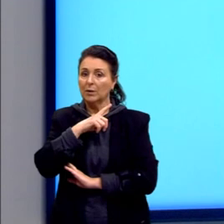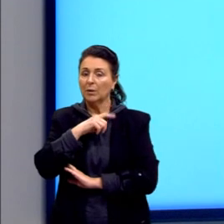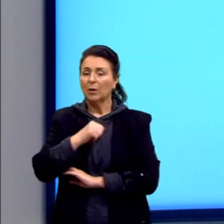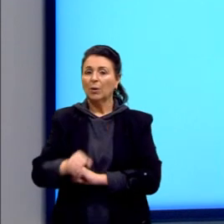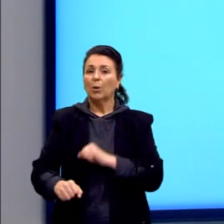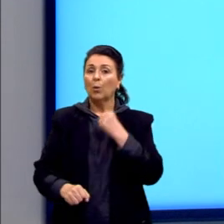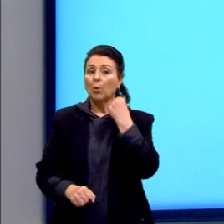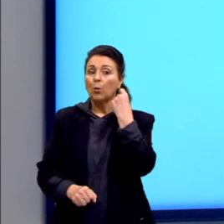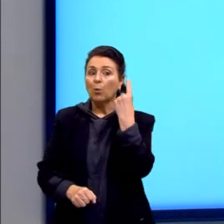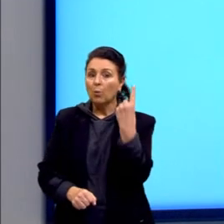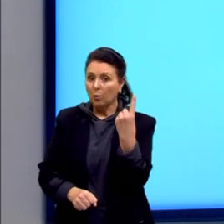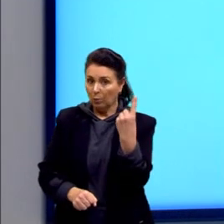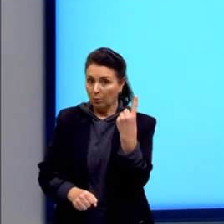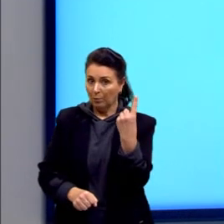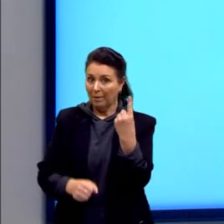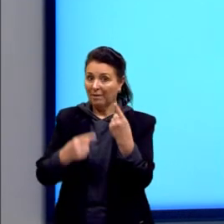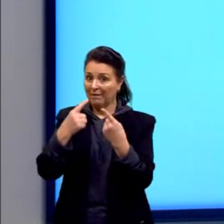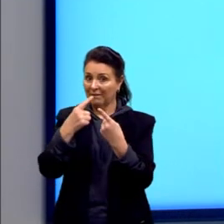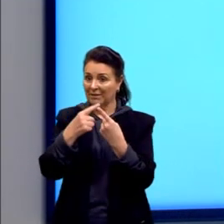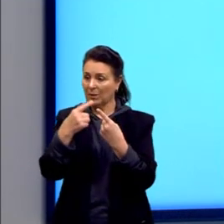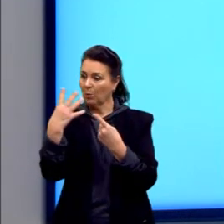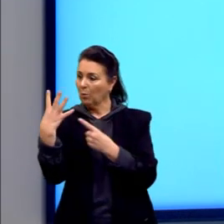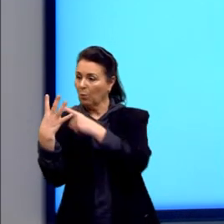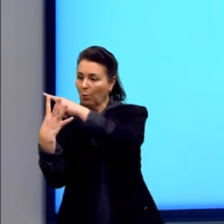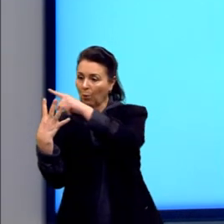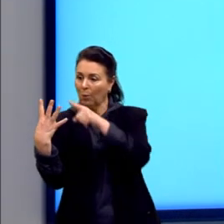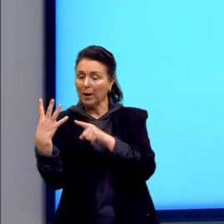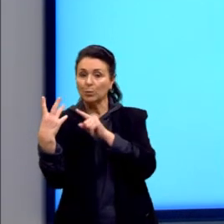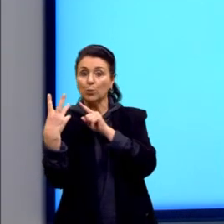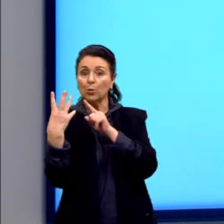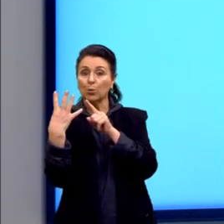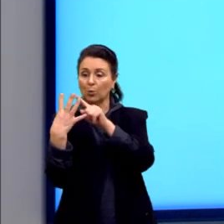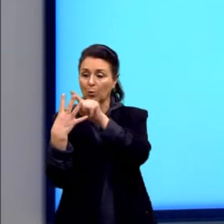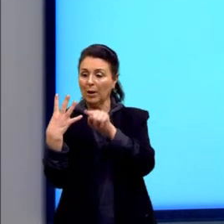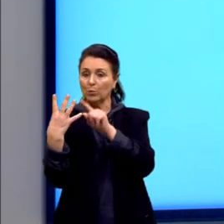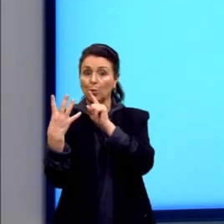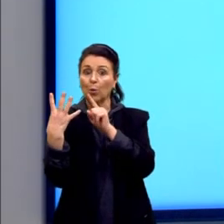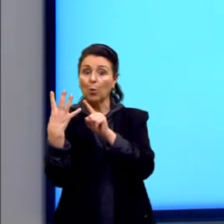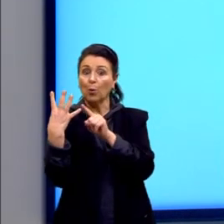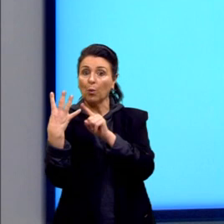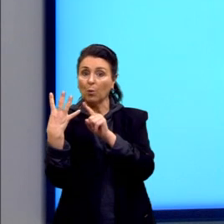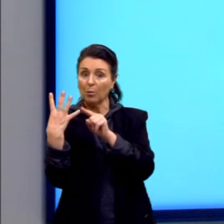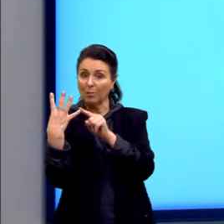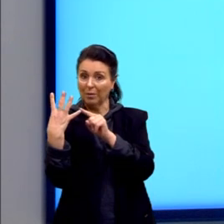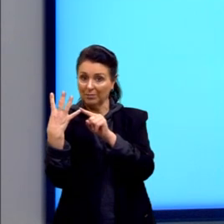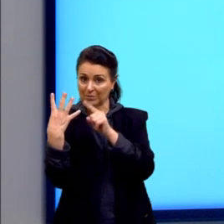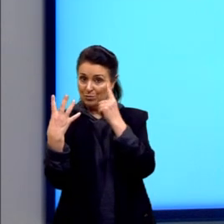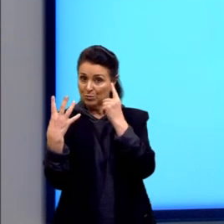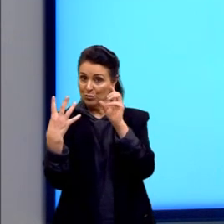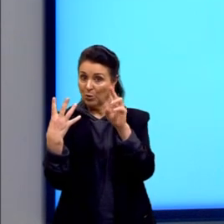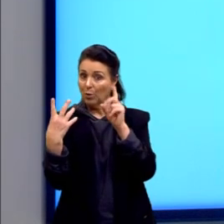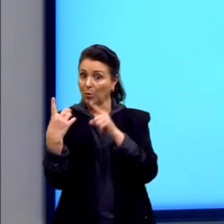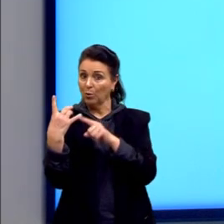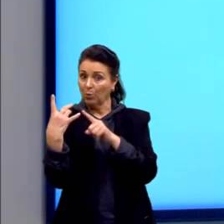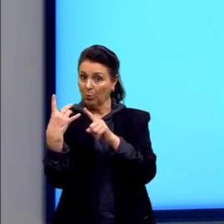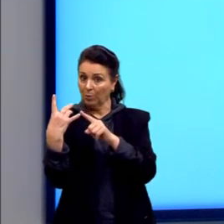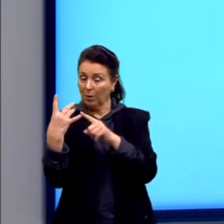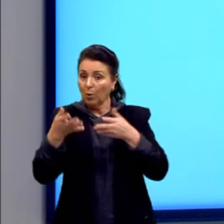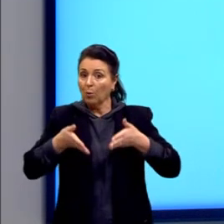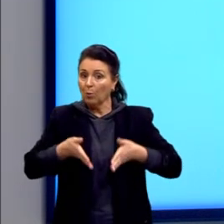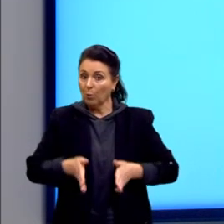uma chance em quatro de que seu bebê possa nascer com essa doença.